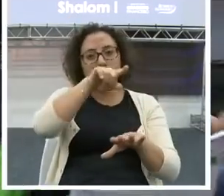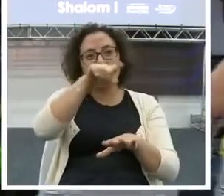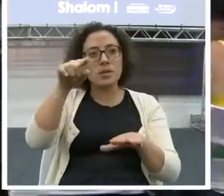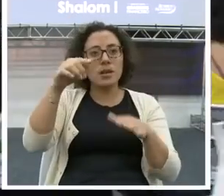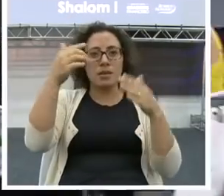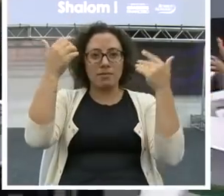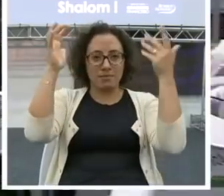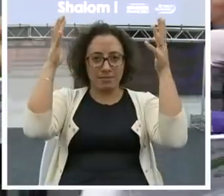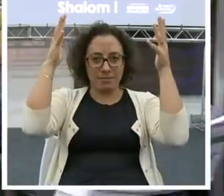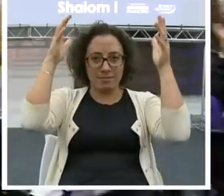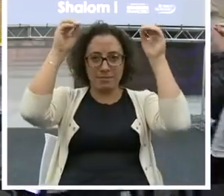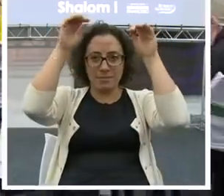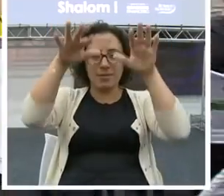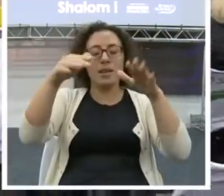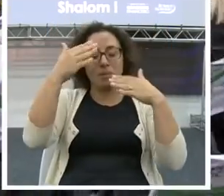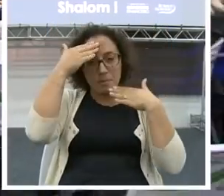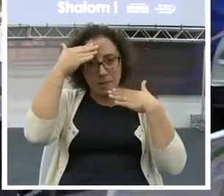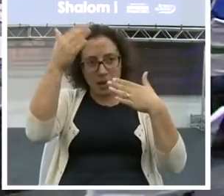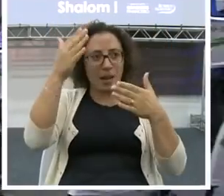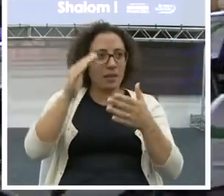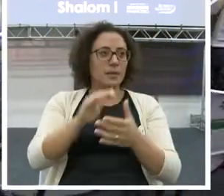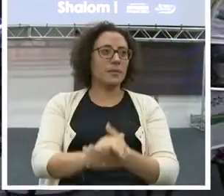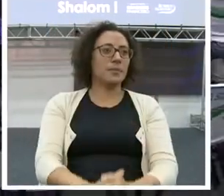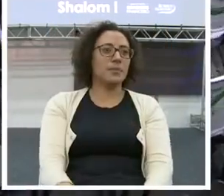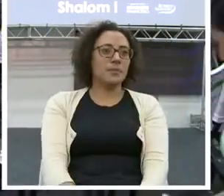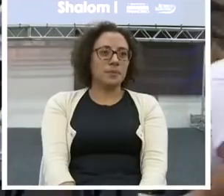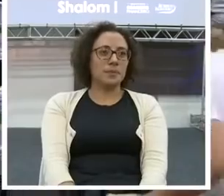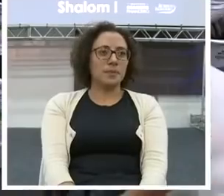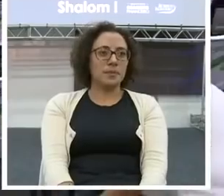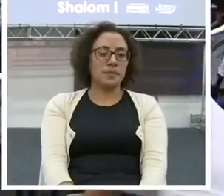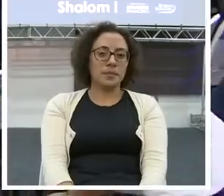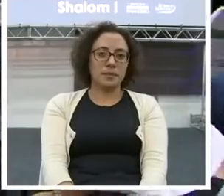abundantemente. Valeu. Obrigado. Um abração.